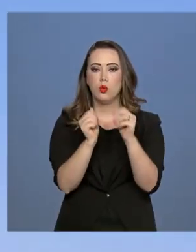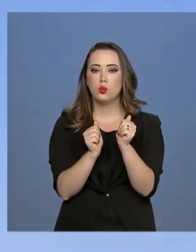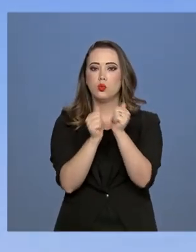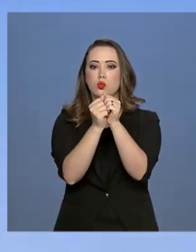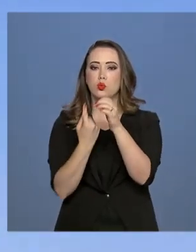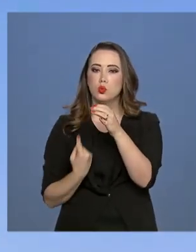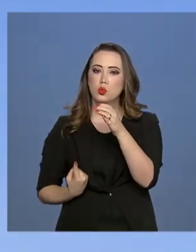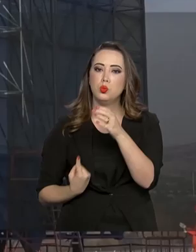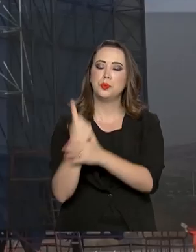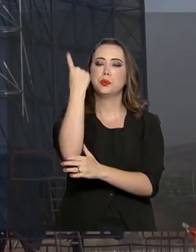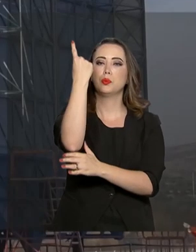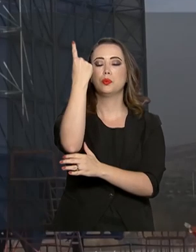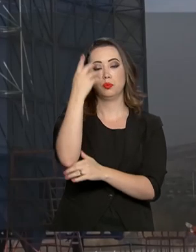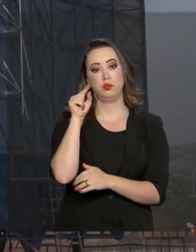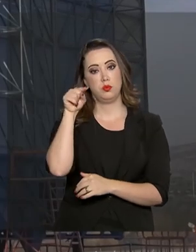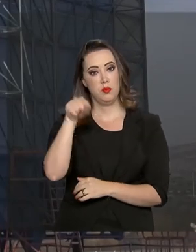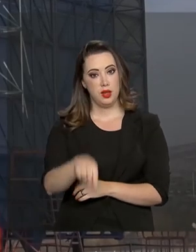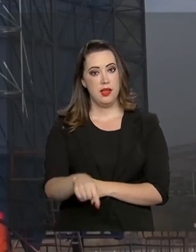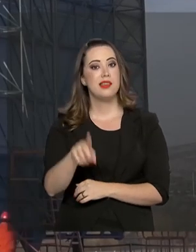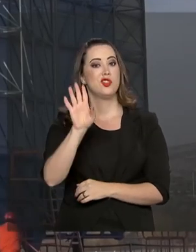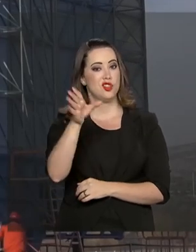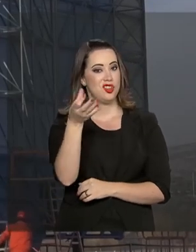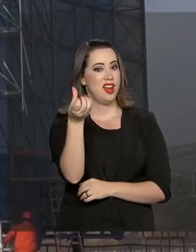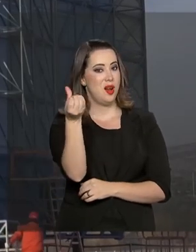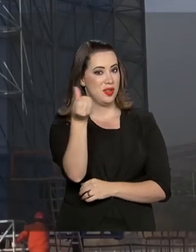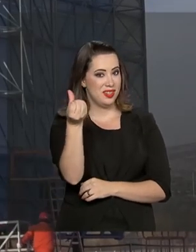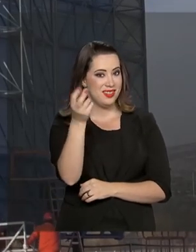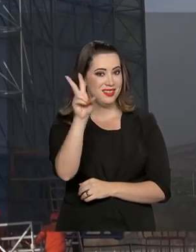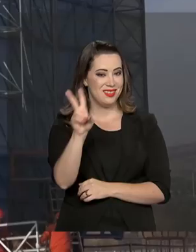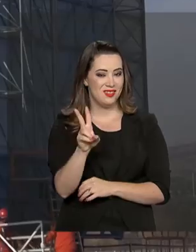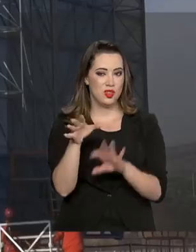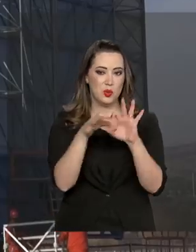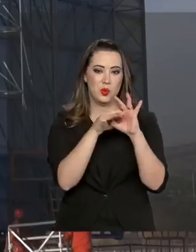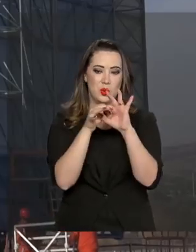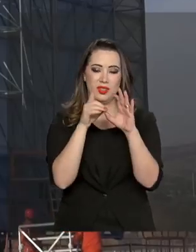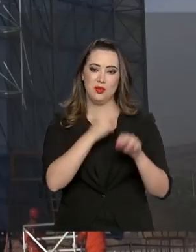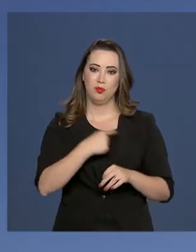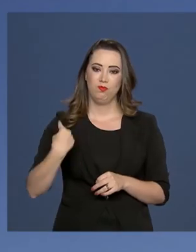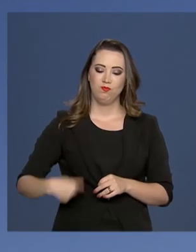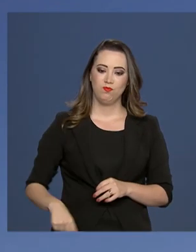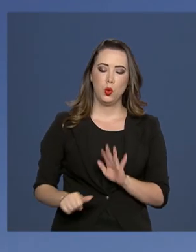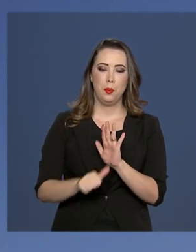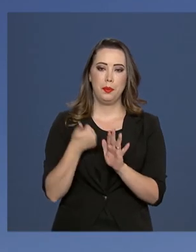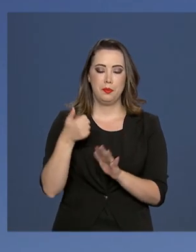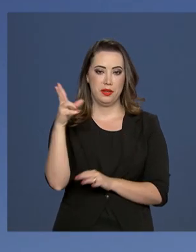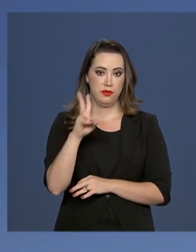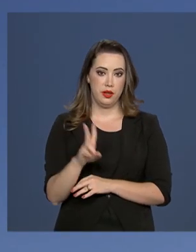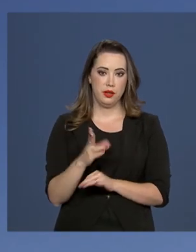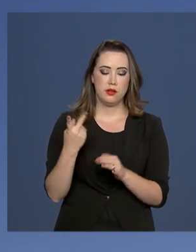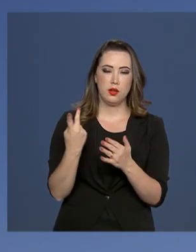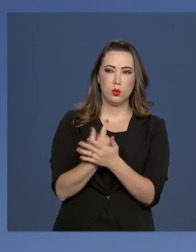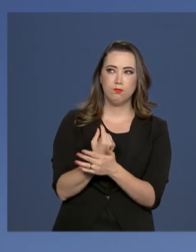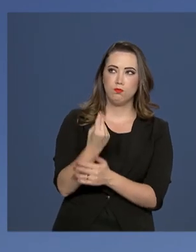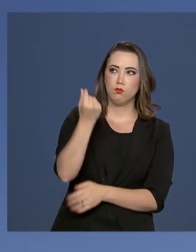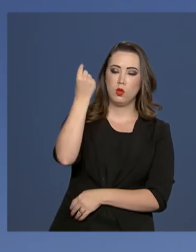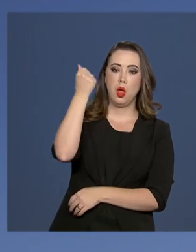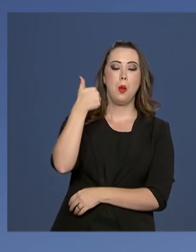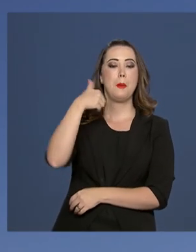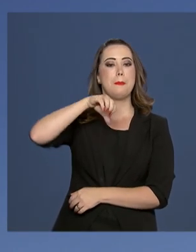lançou ao espaço. Este é o sexto satélite feito em parceria com a China. O primeiro foi lançado em